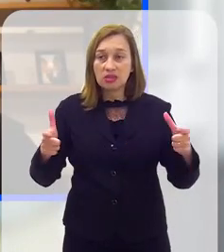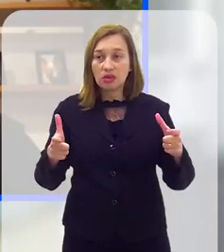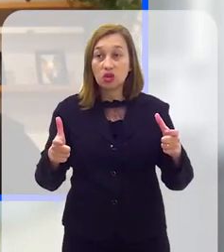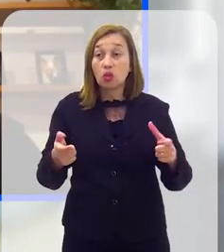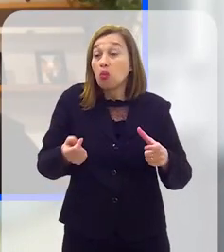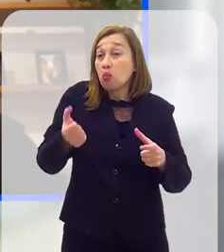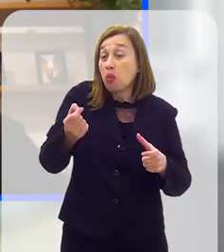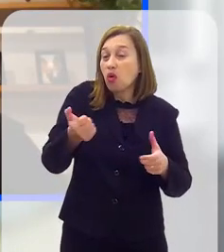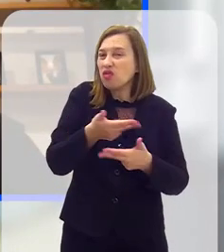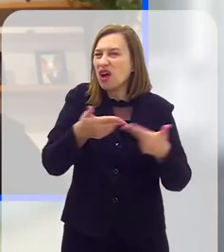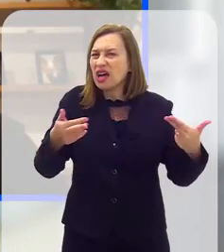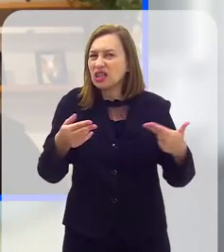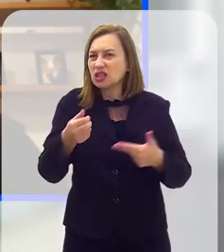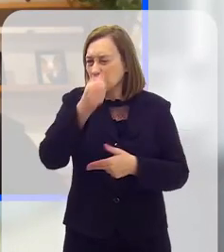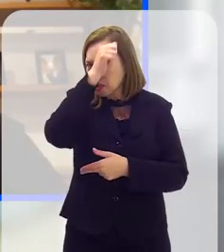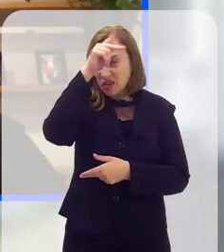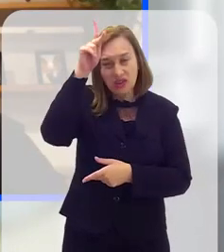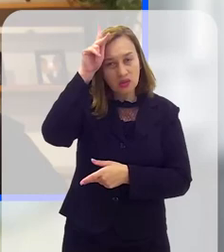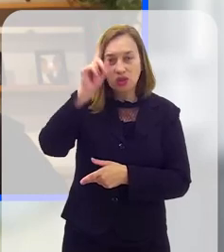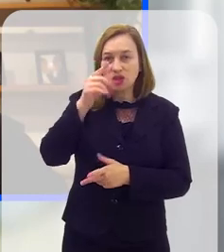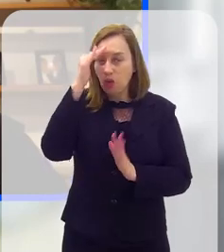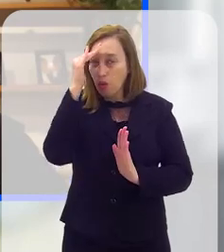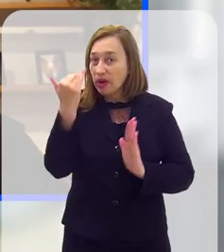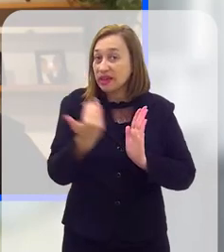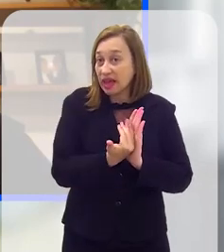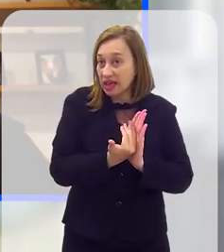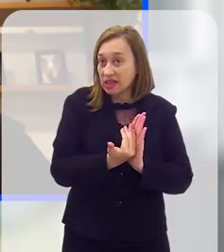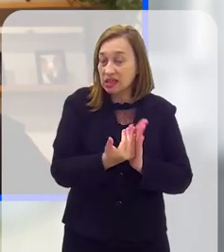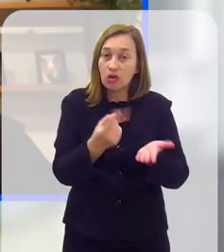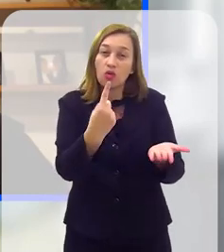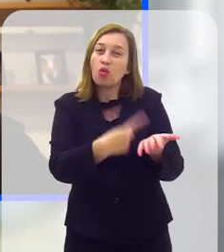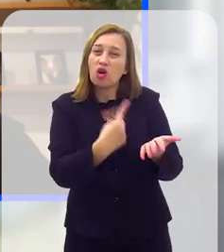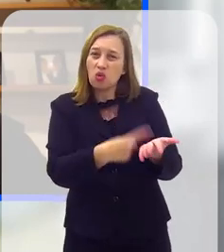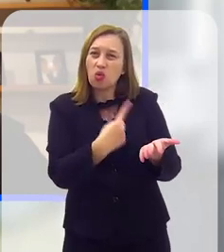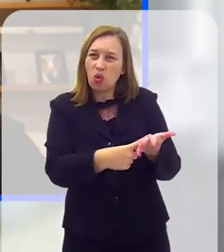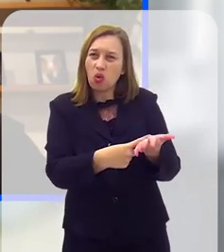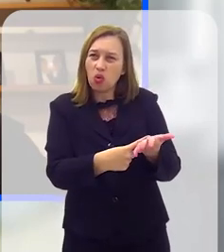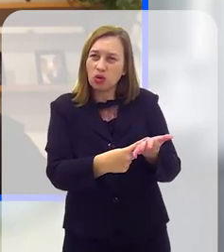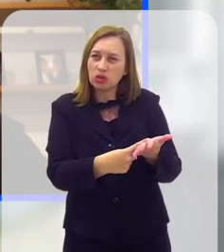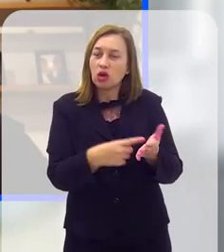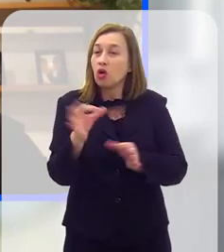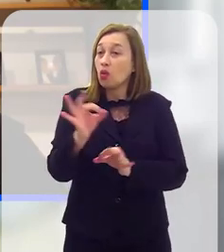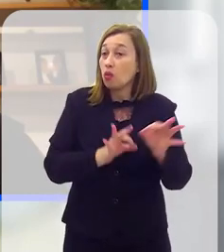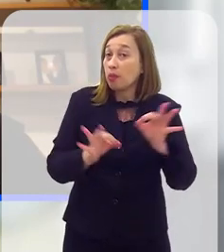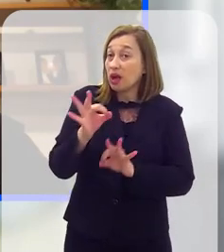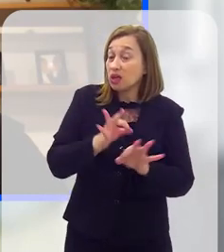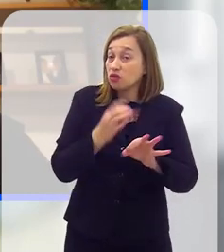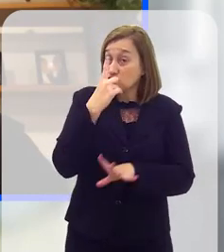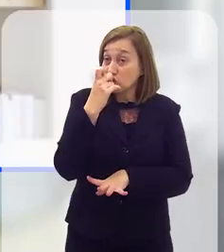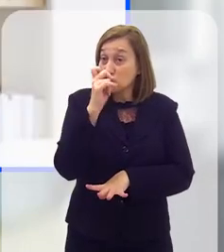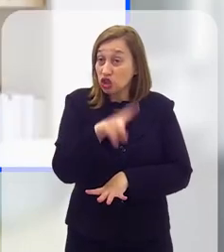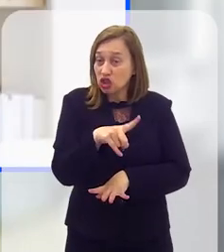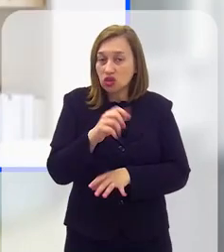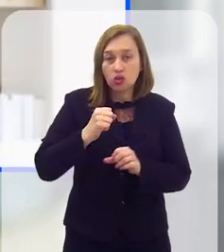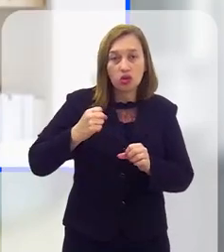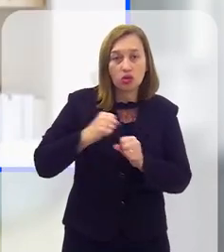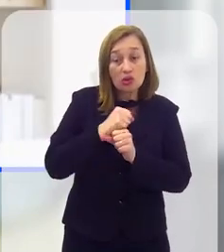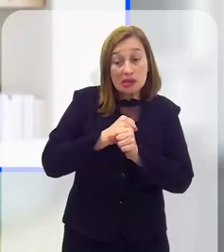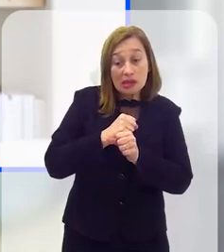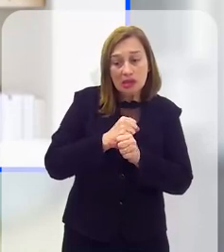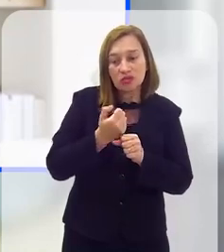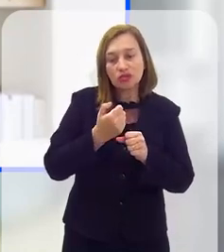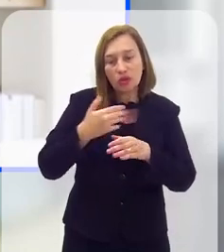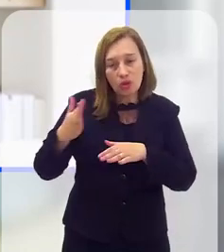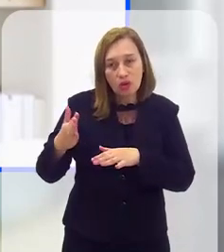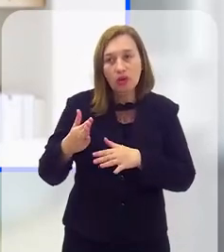domicílios. É um crescimento pequeno e muitas prefeituras não cumprem as metas do acordo do Plano Gerencial de Resíduos.